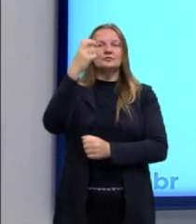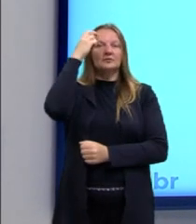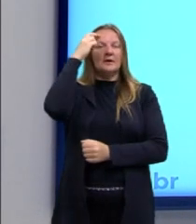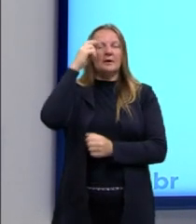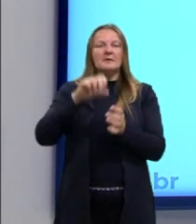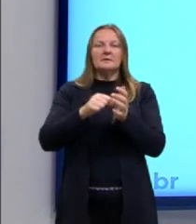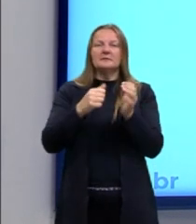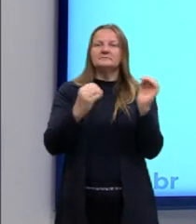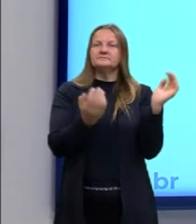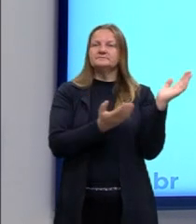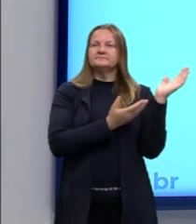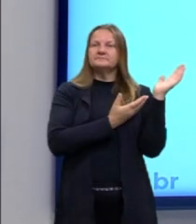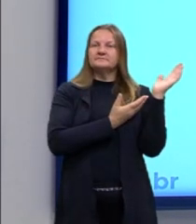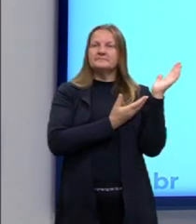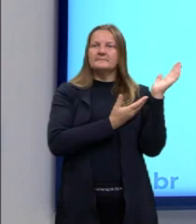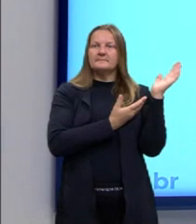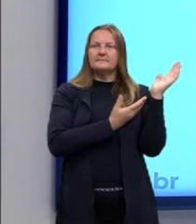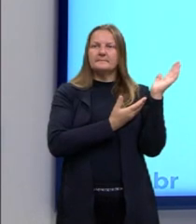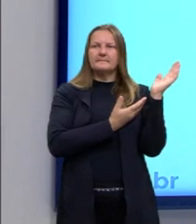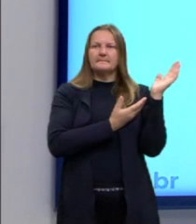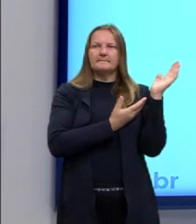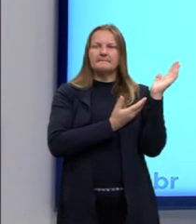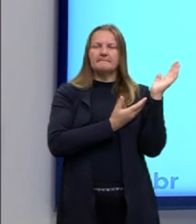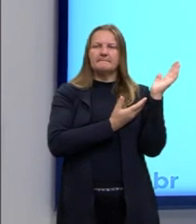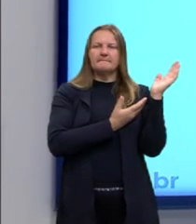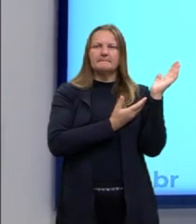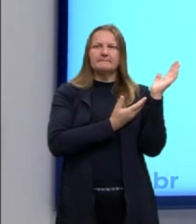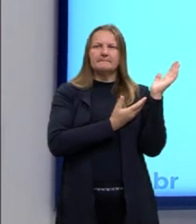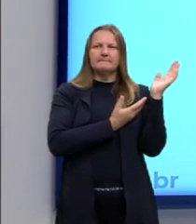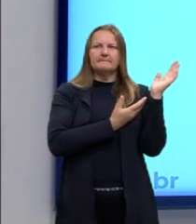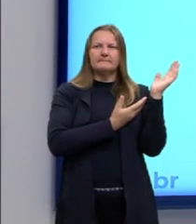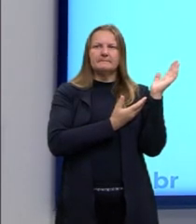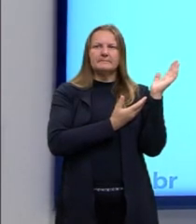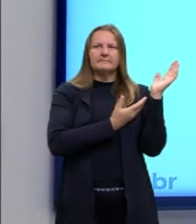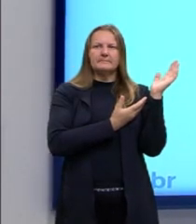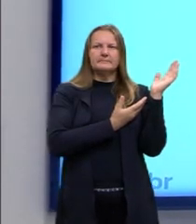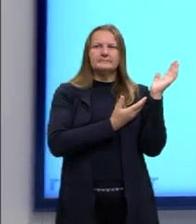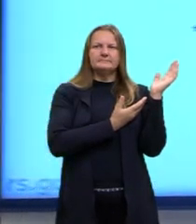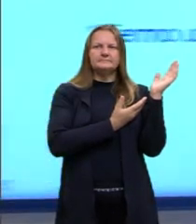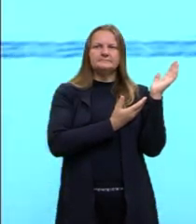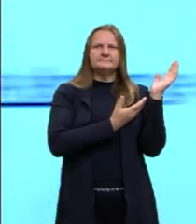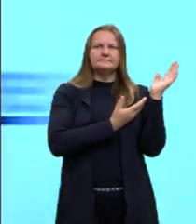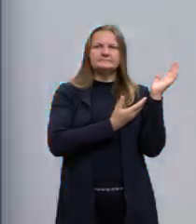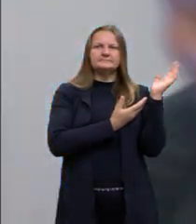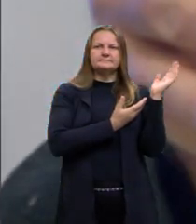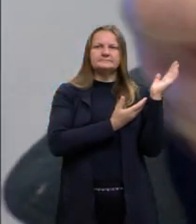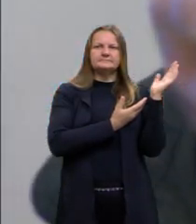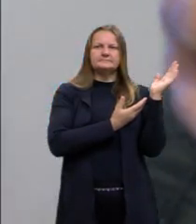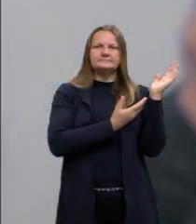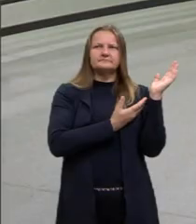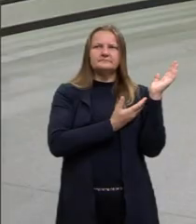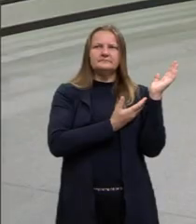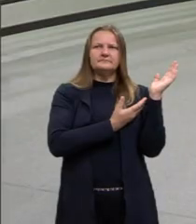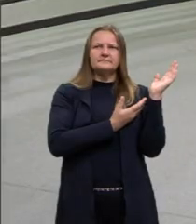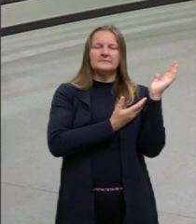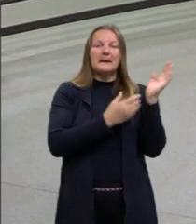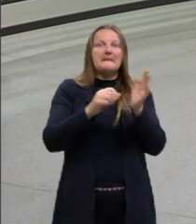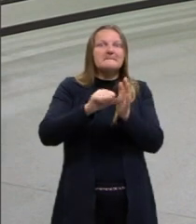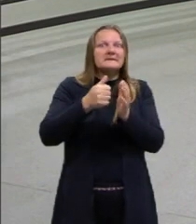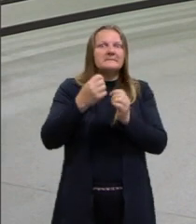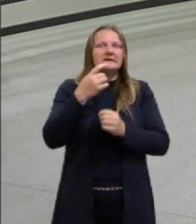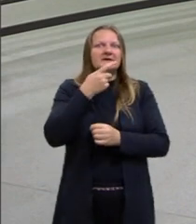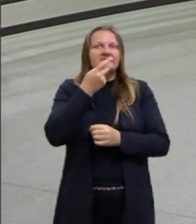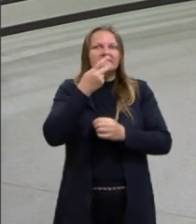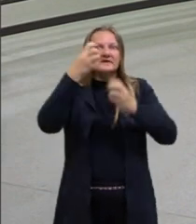nesse livro que eu trouxe aqui para a gente observar, que é o livro chamado Dialética do Esclarecimento, aqui está